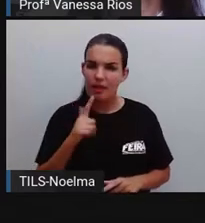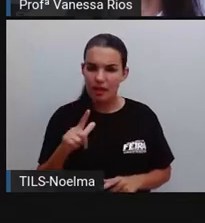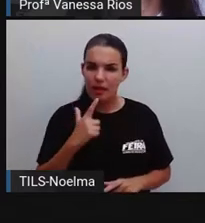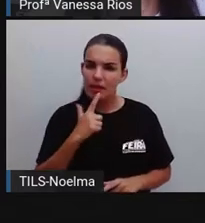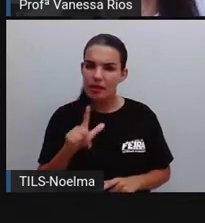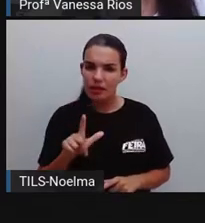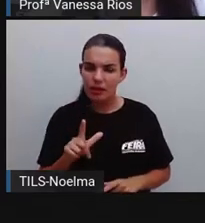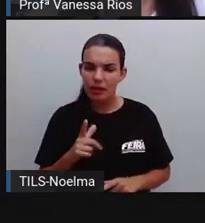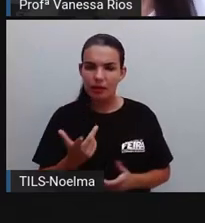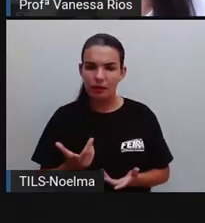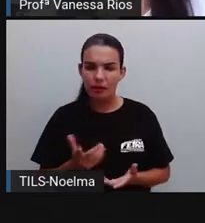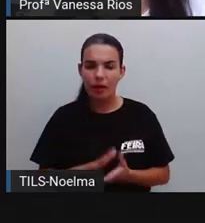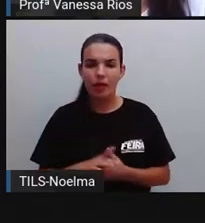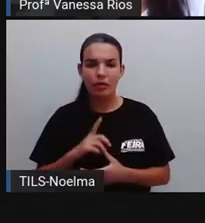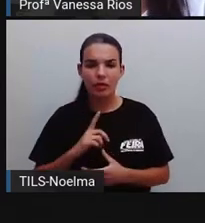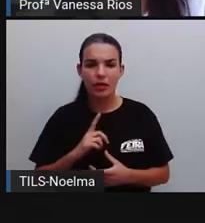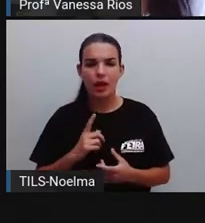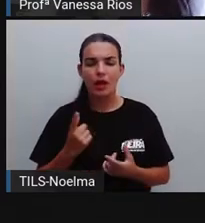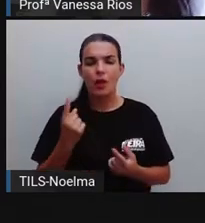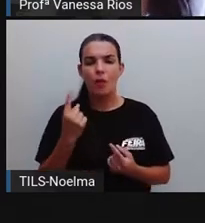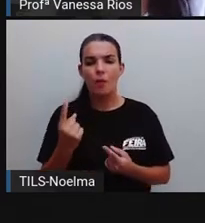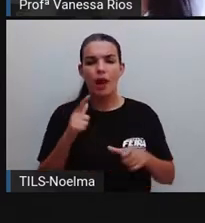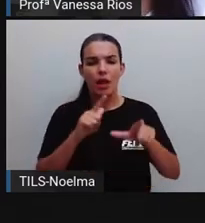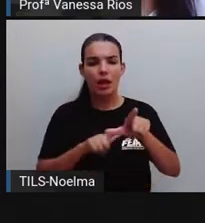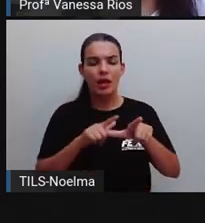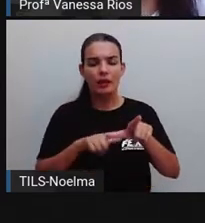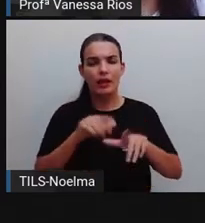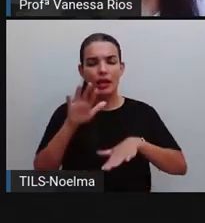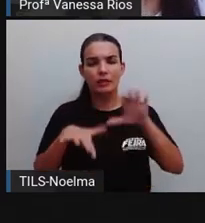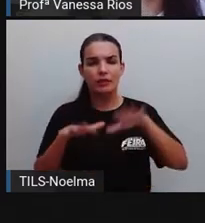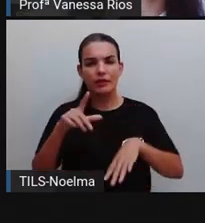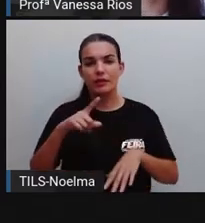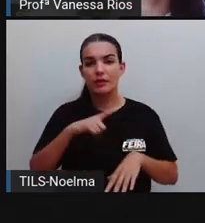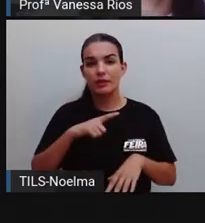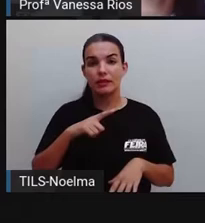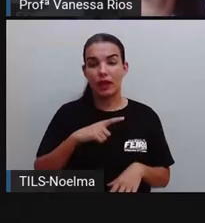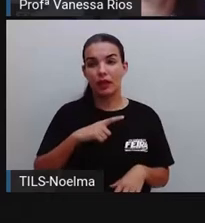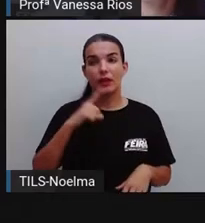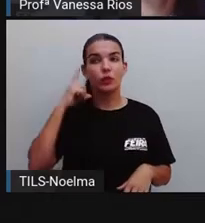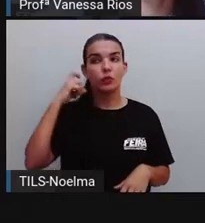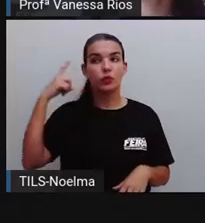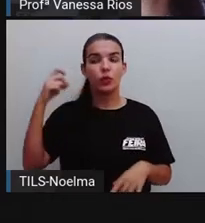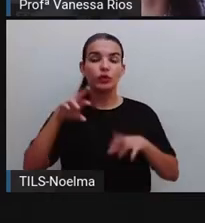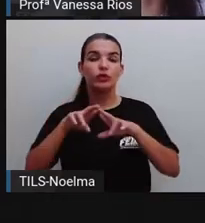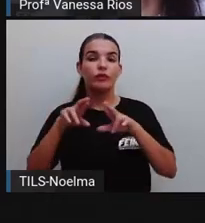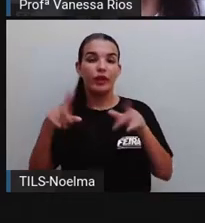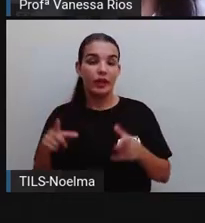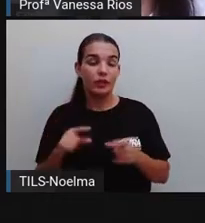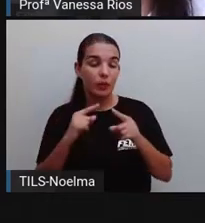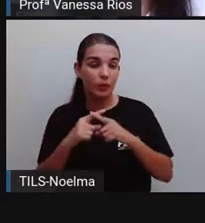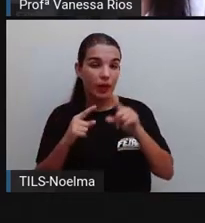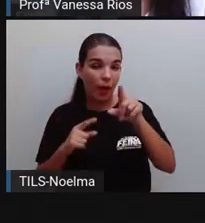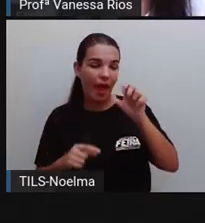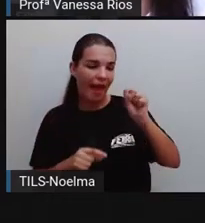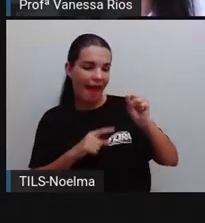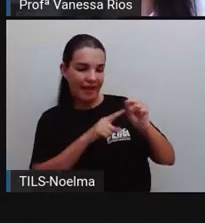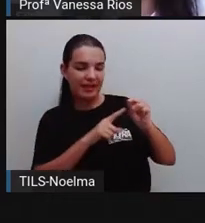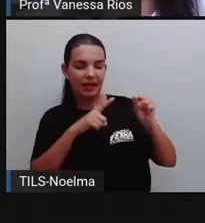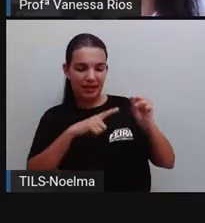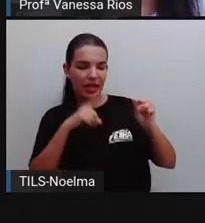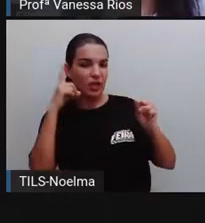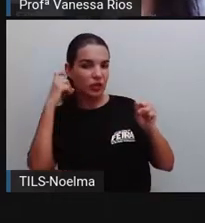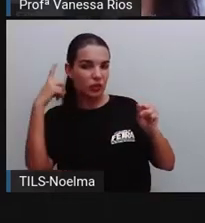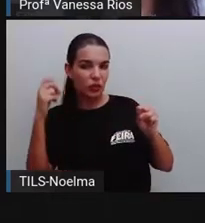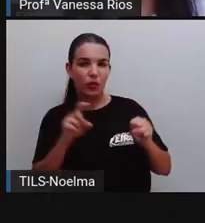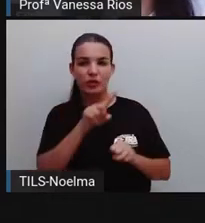possui às vezes mais de um som. Então, a gente vê a letra S possuindo o som de Z, a gente vê a letra X